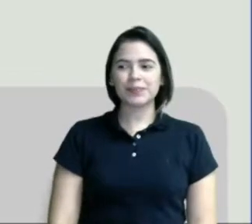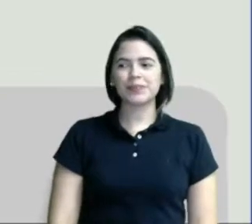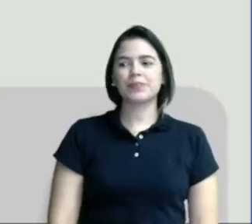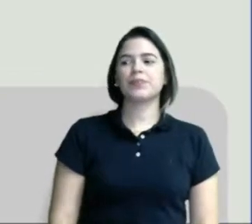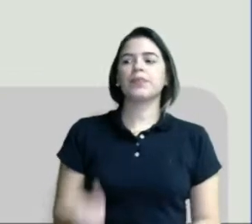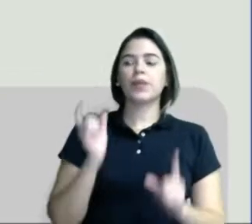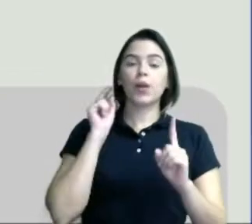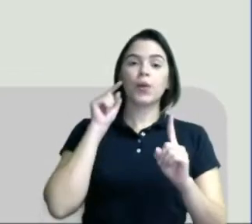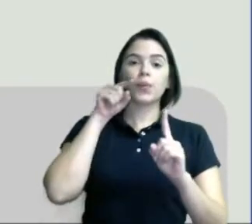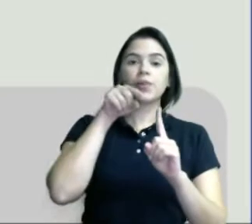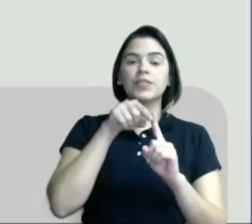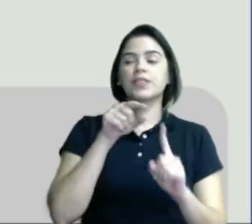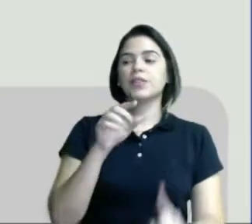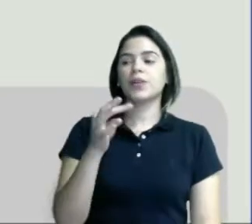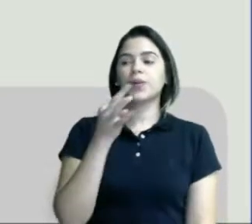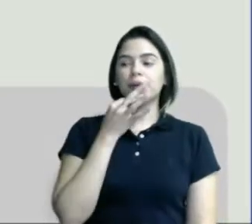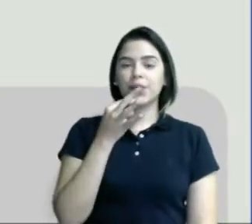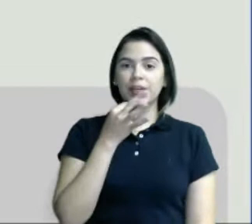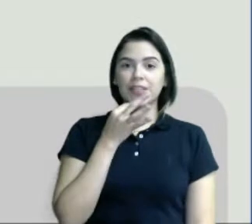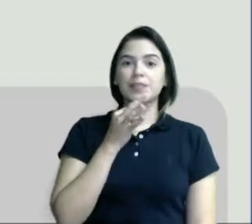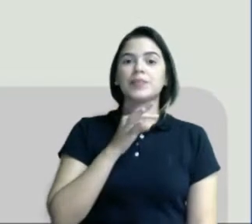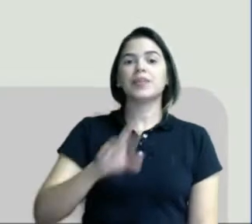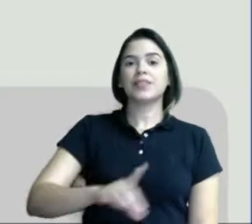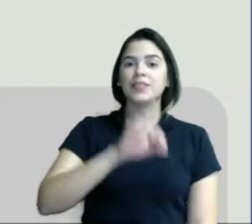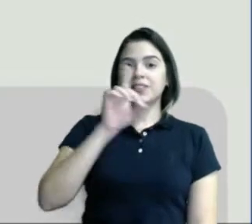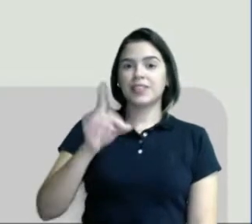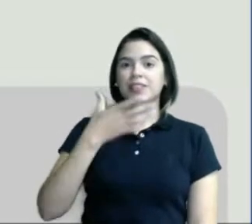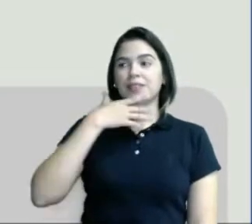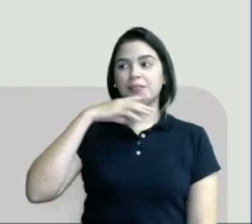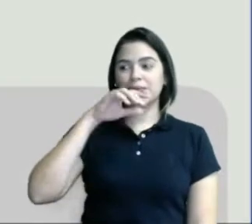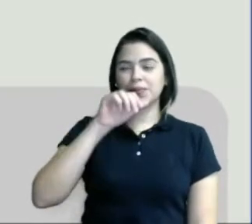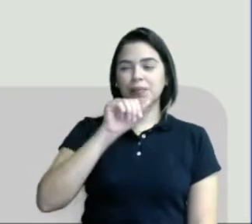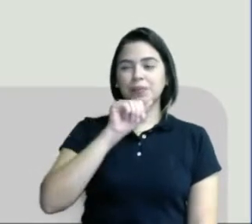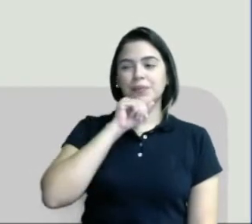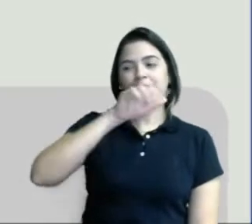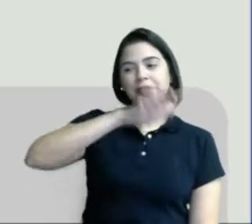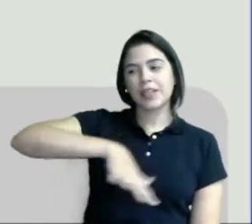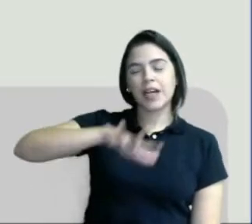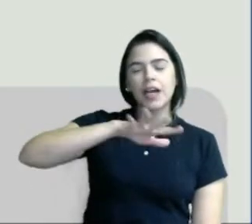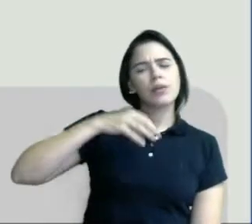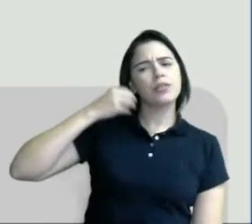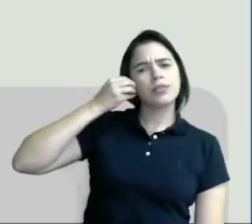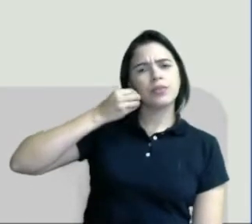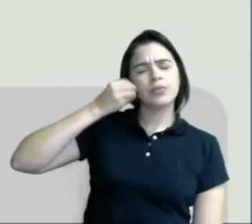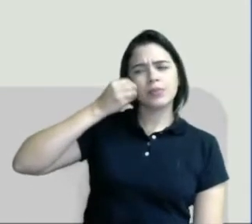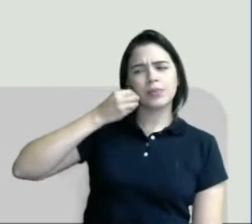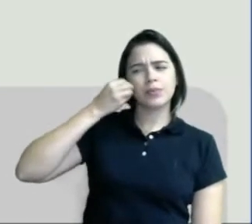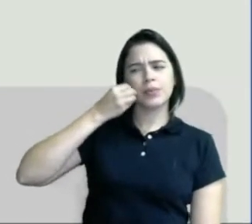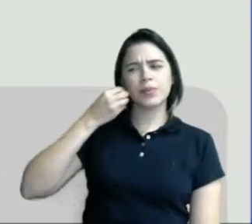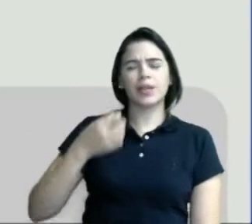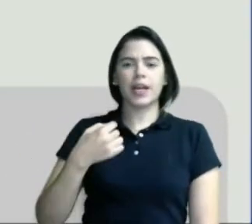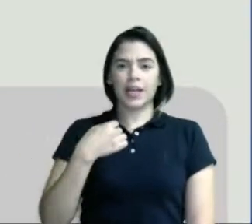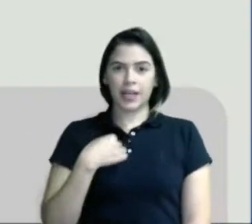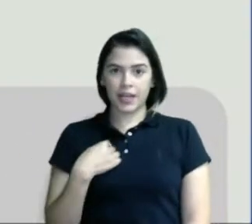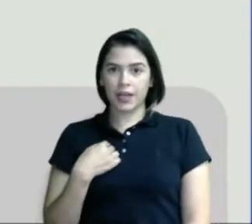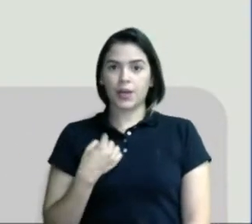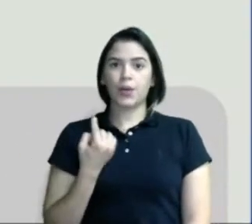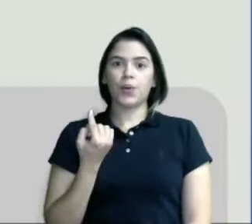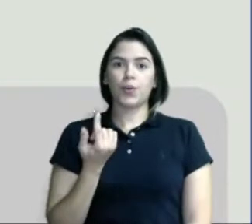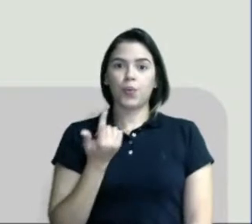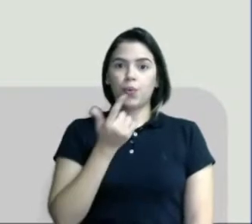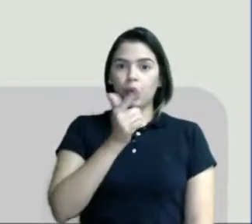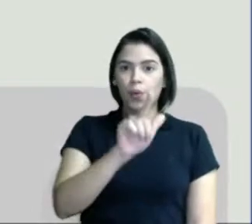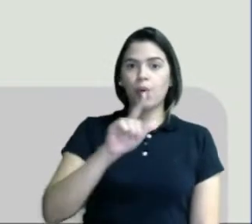Objeto de conhecimento, dia dos pais. Campos de experiência, eu, o outro e o